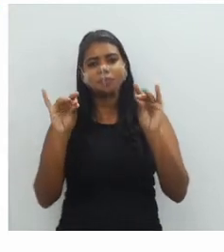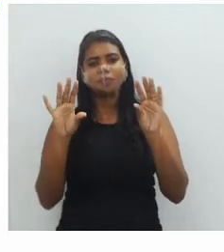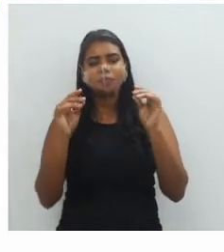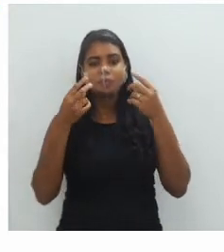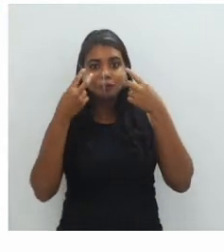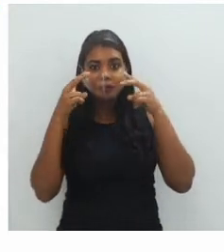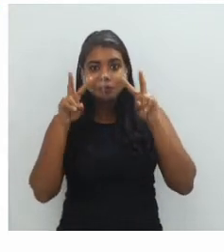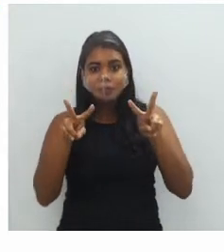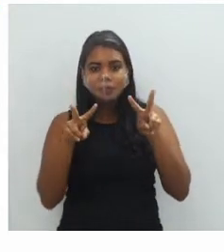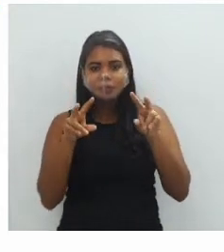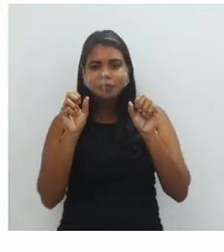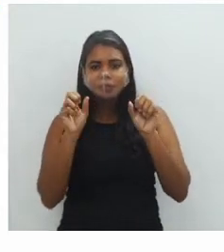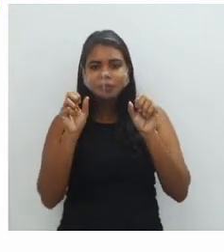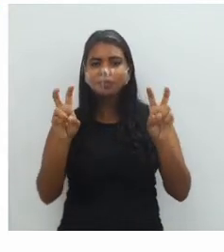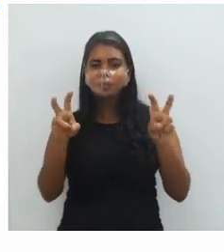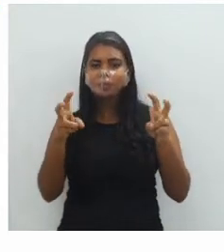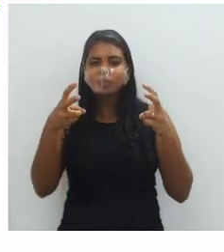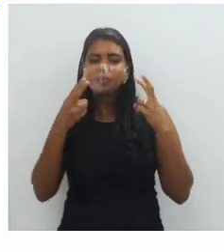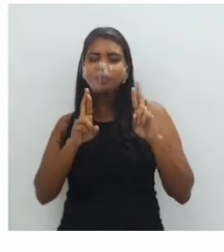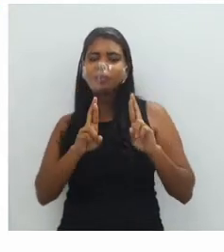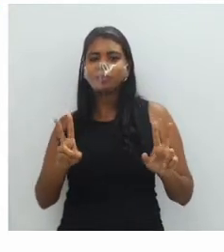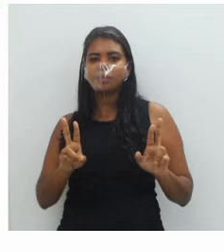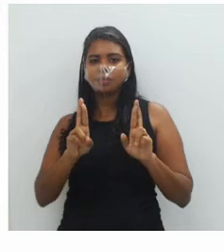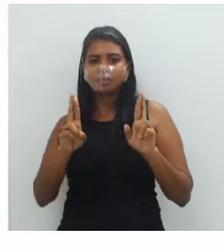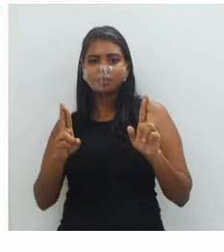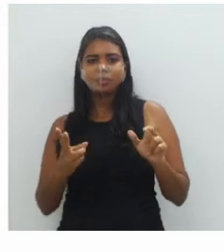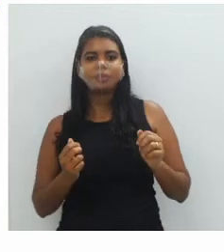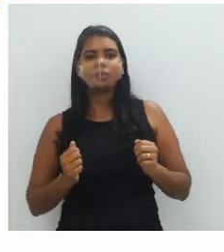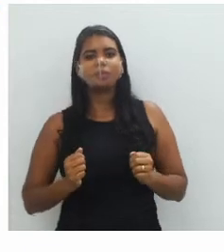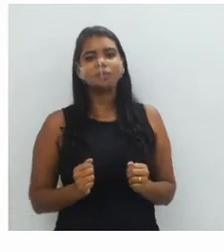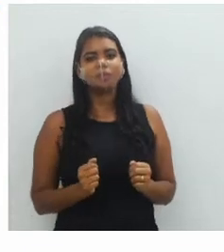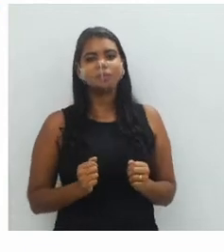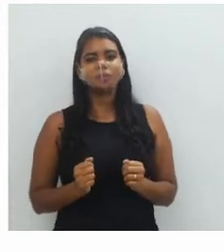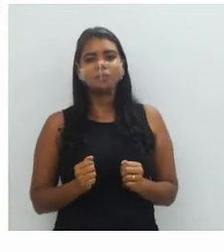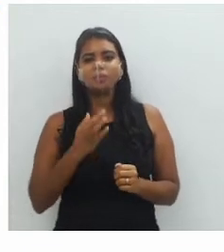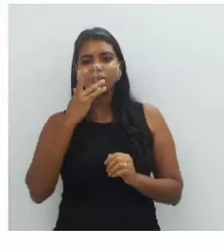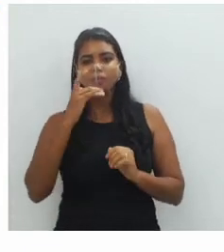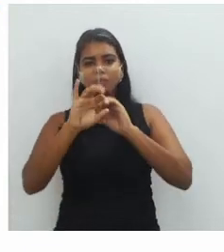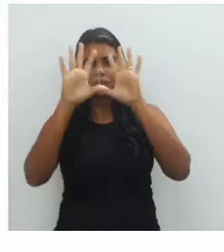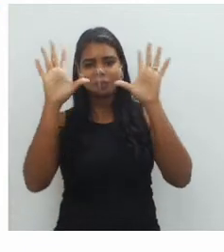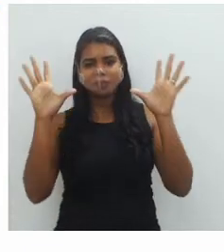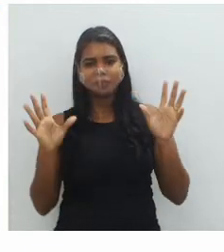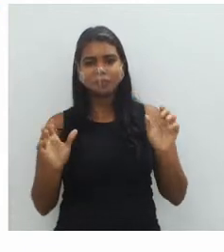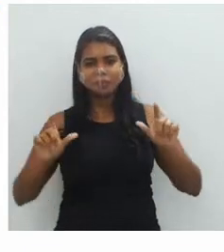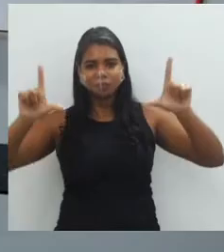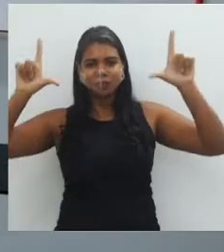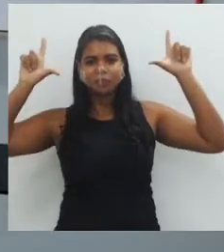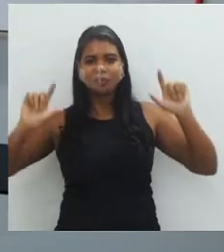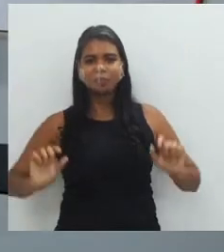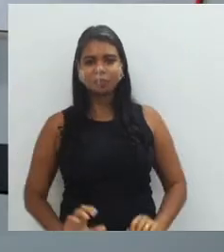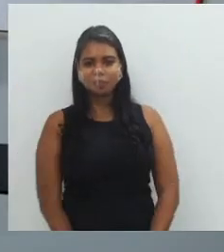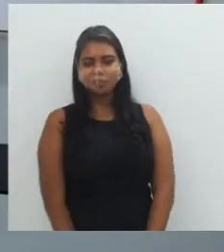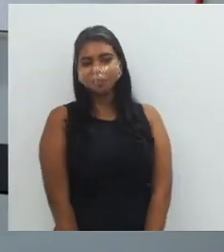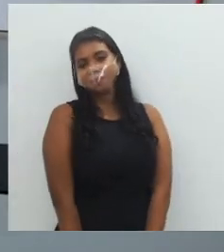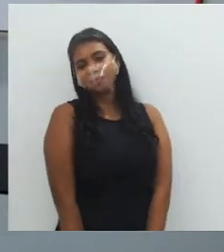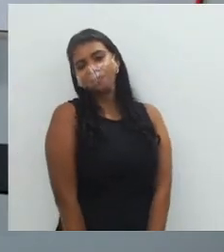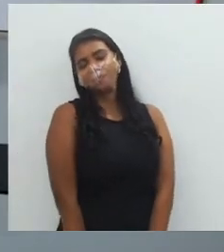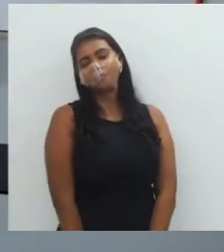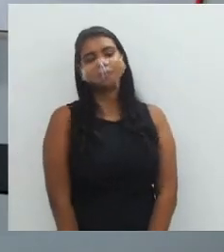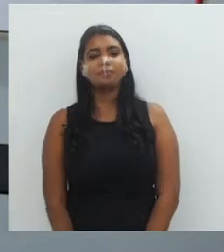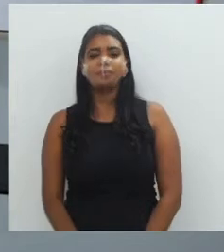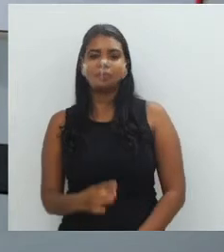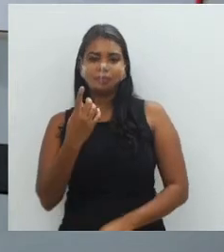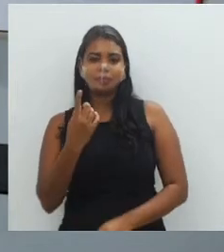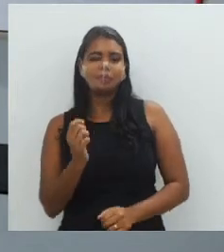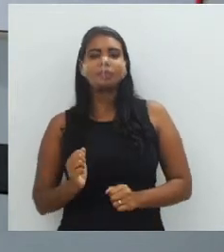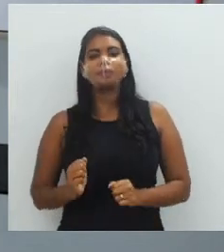olhar, podemos perceber as diferenças entre as texturas, né? Coloca a imagem para mim, por favor. Então, se uma